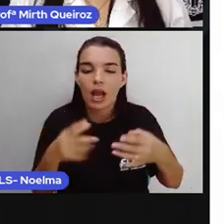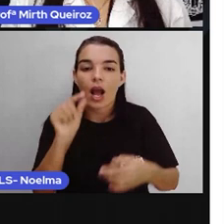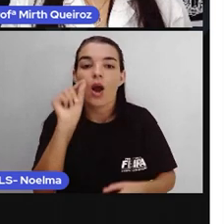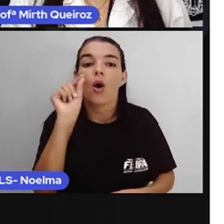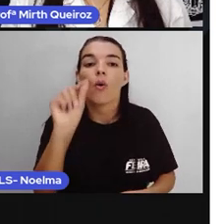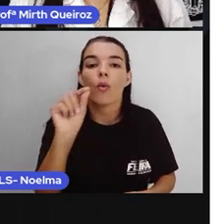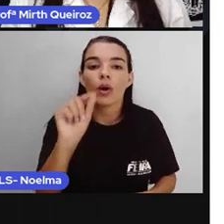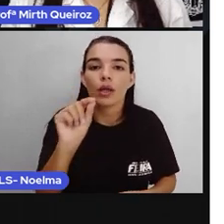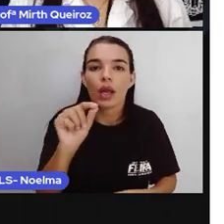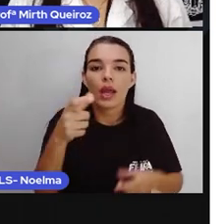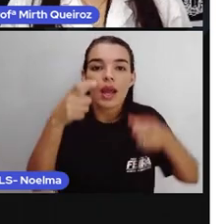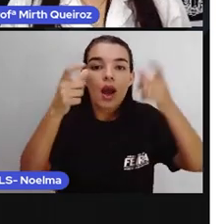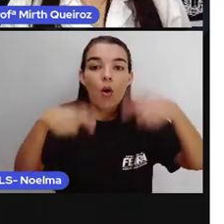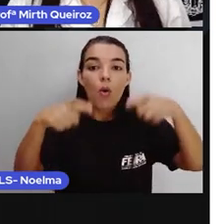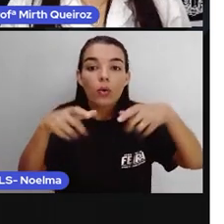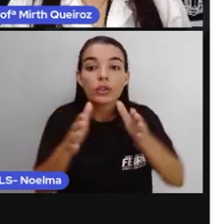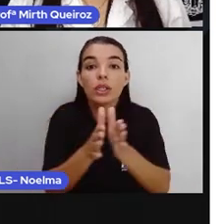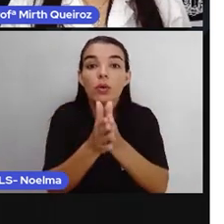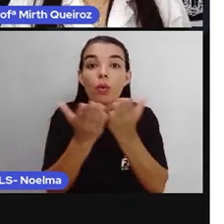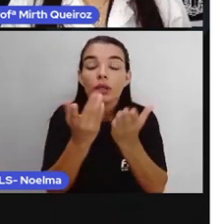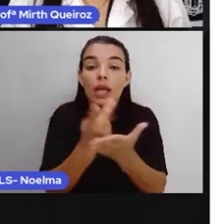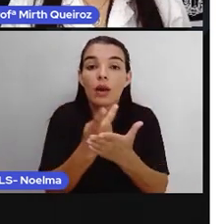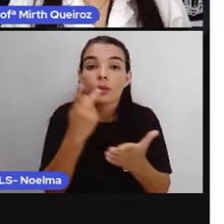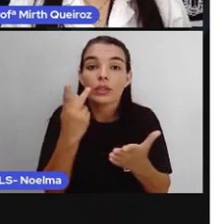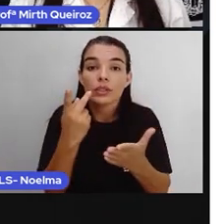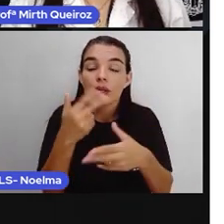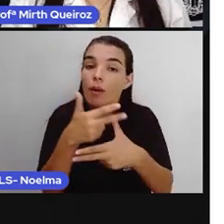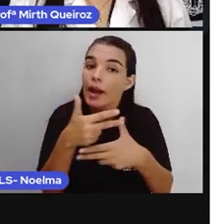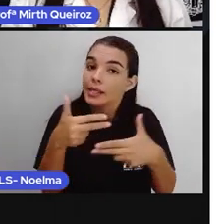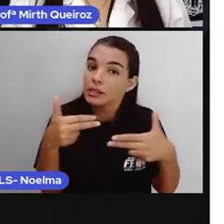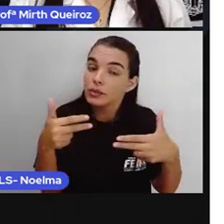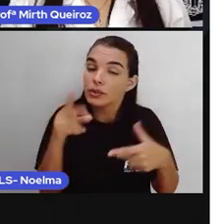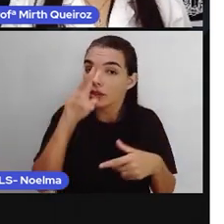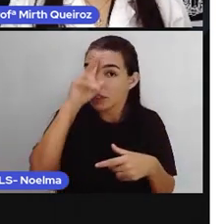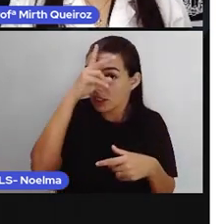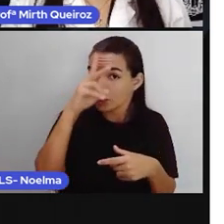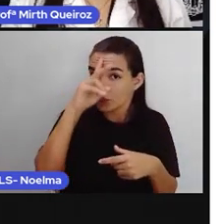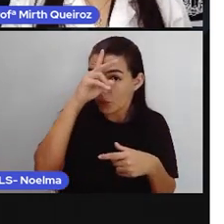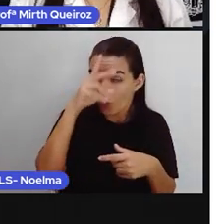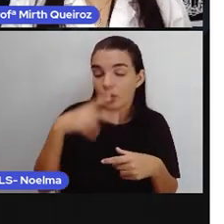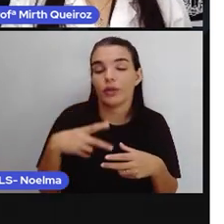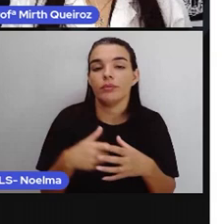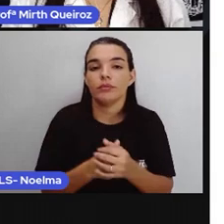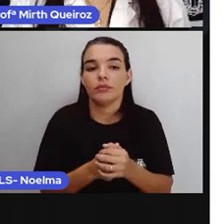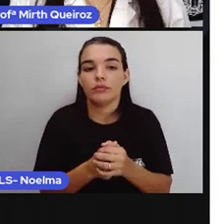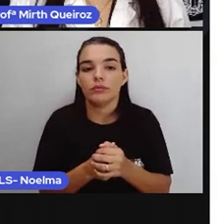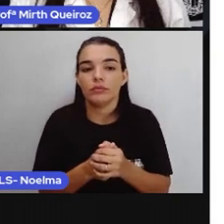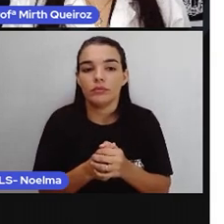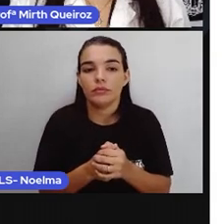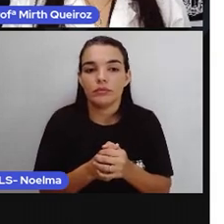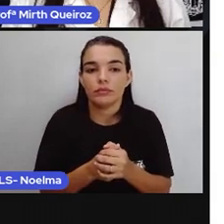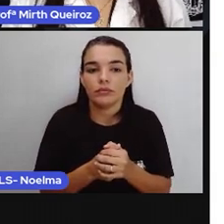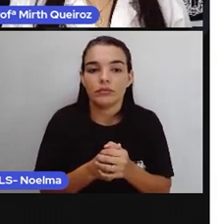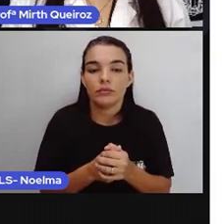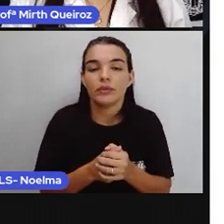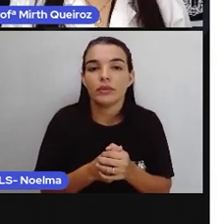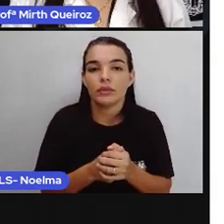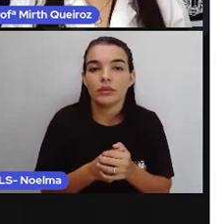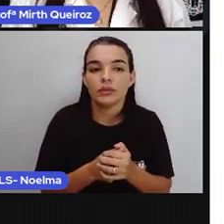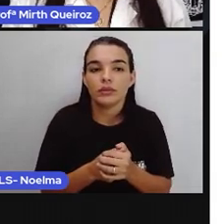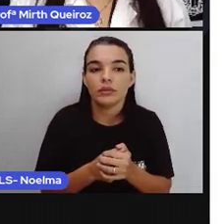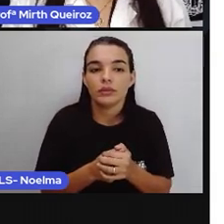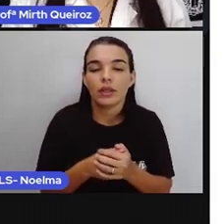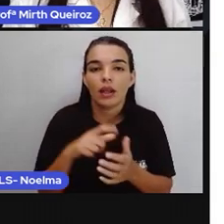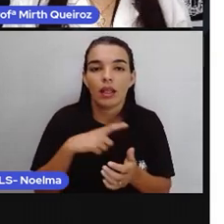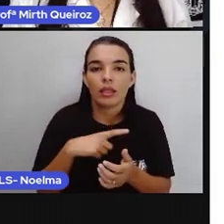Quando aconteceu Os fatos Né Os envolvidos Ali no fato Certo E no